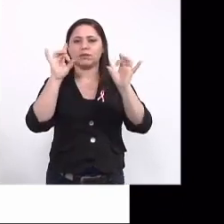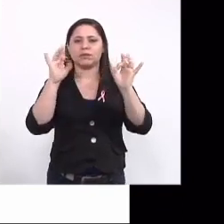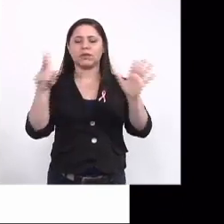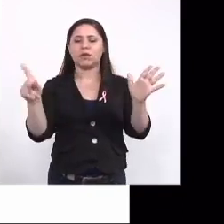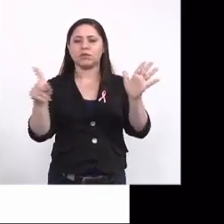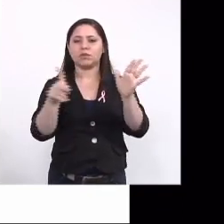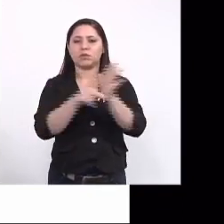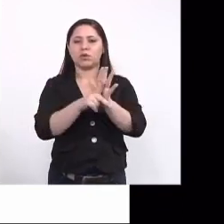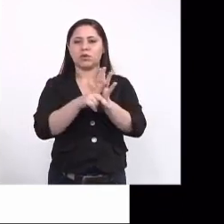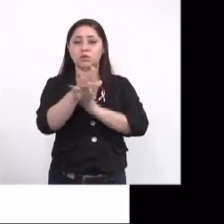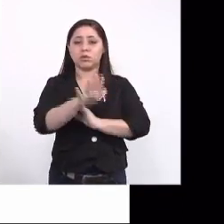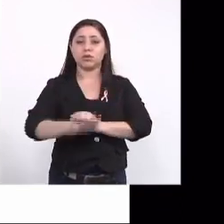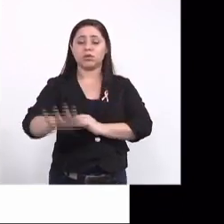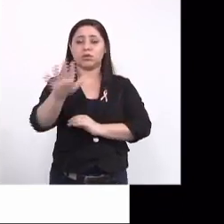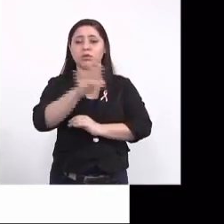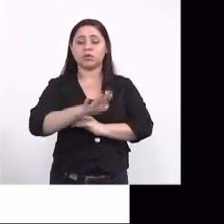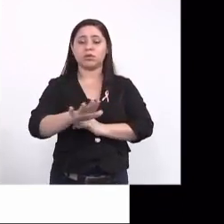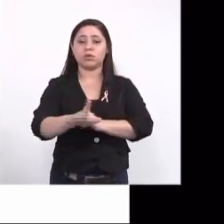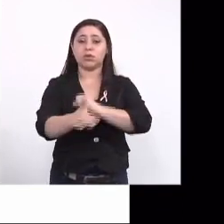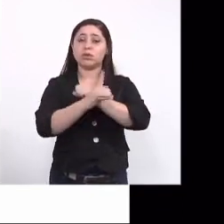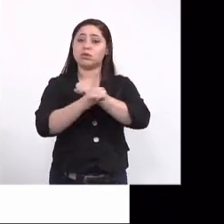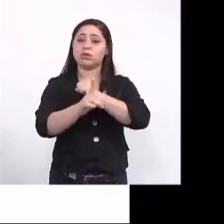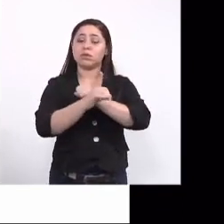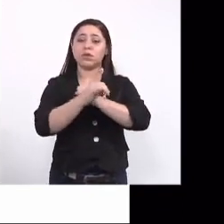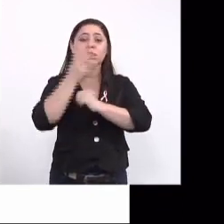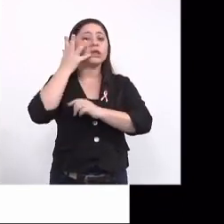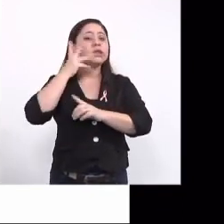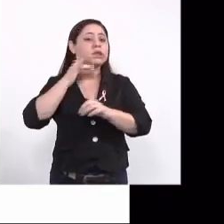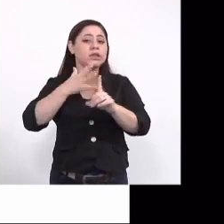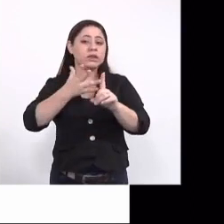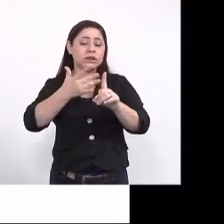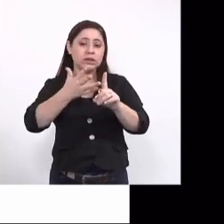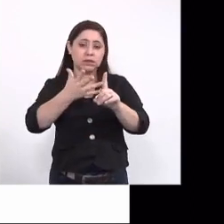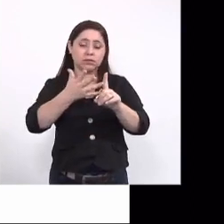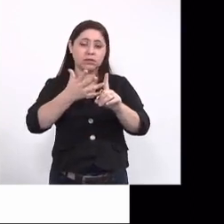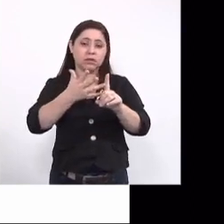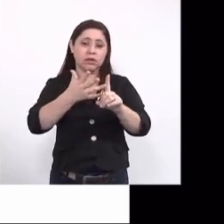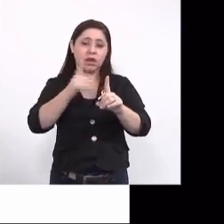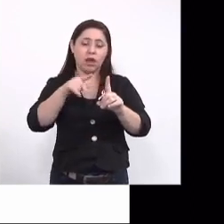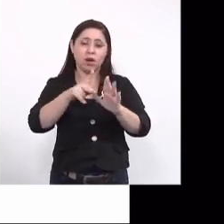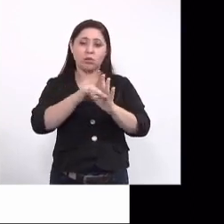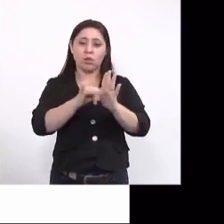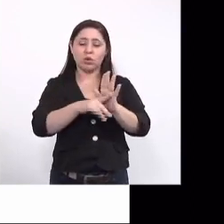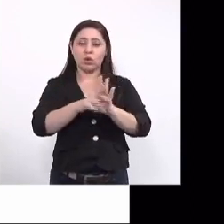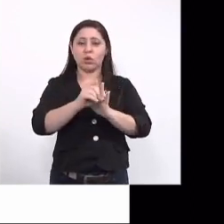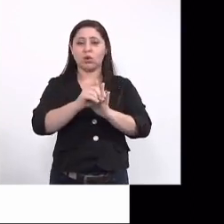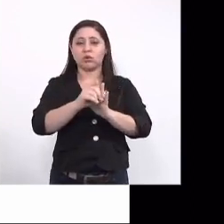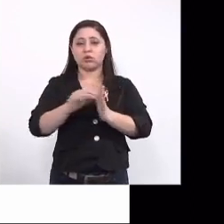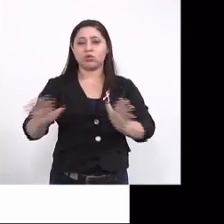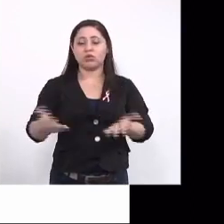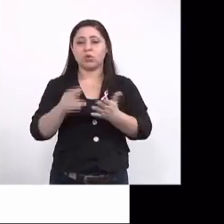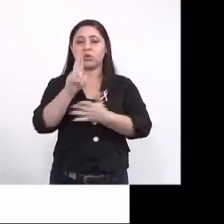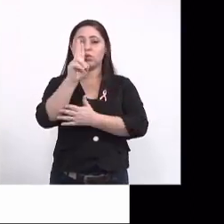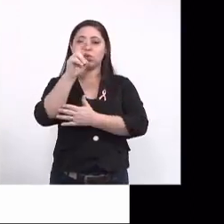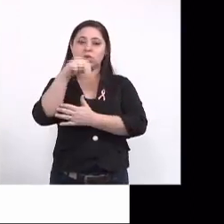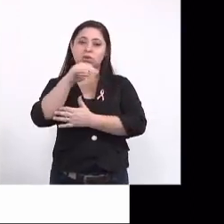na área de atenção a crianças congentas e esse protocolo aqui é estimulado pela Unicef e essa professora da UFMG